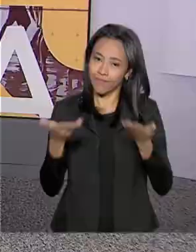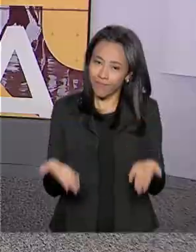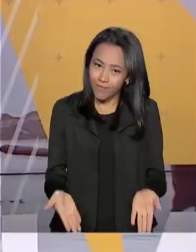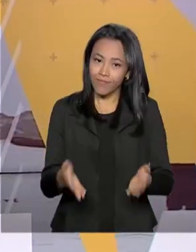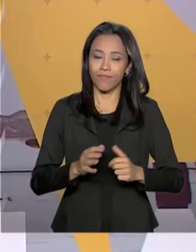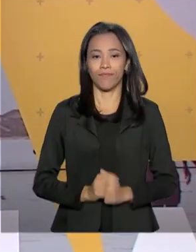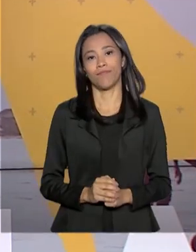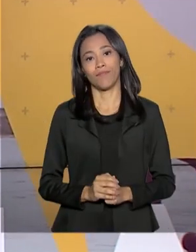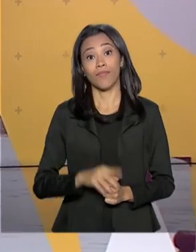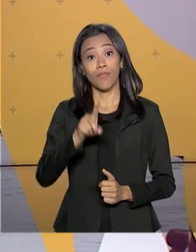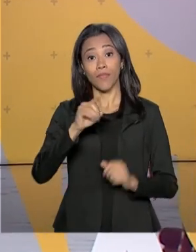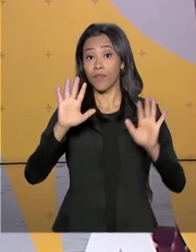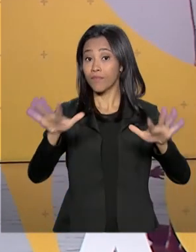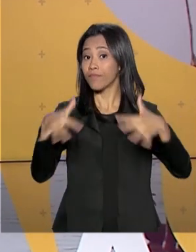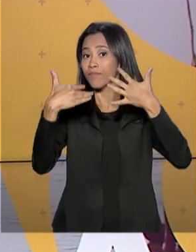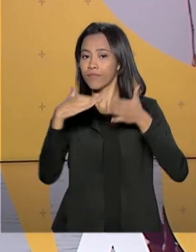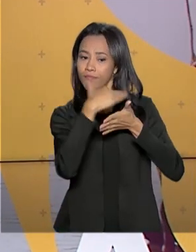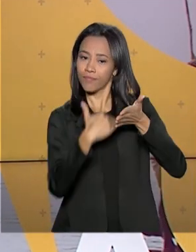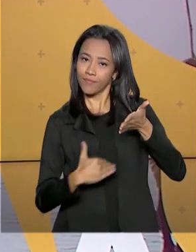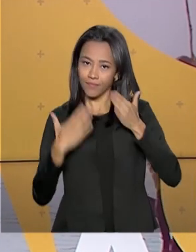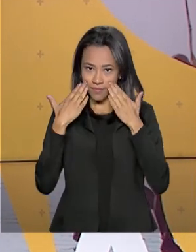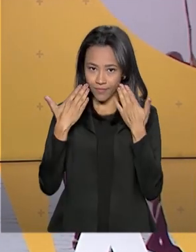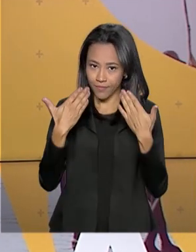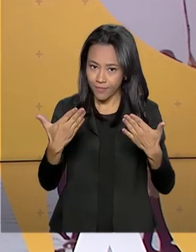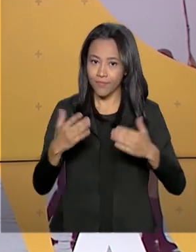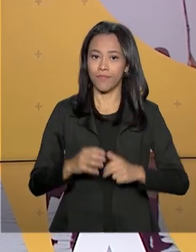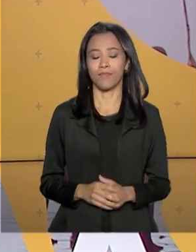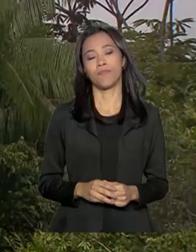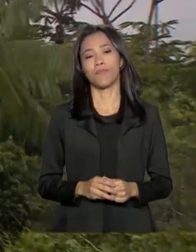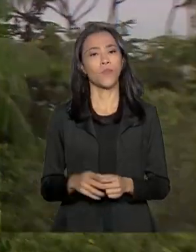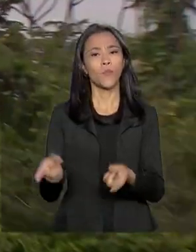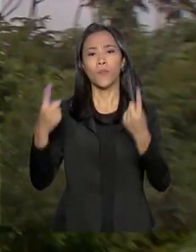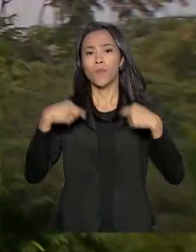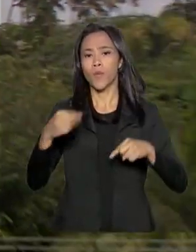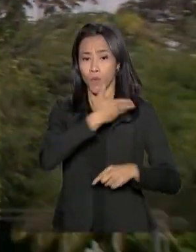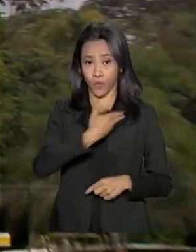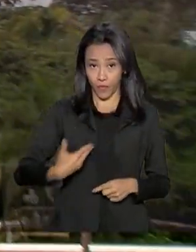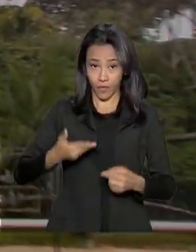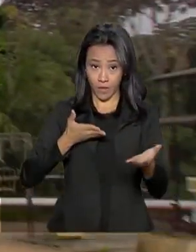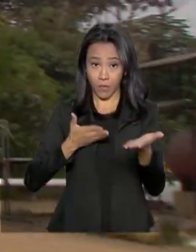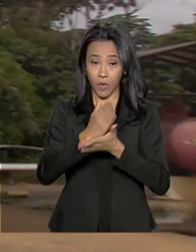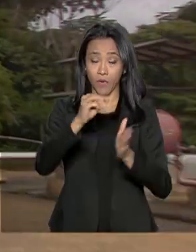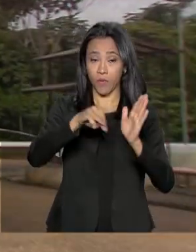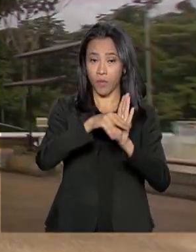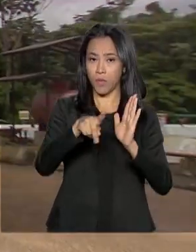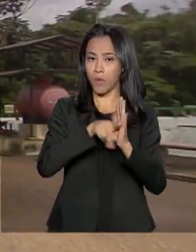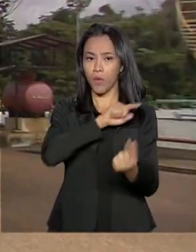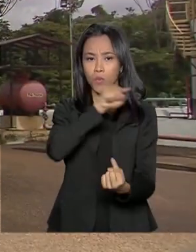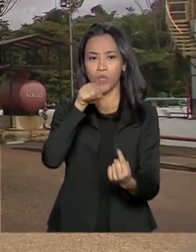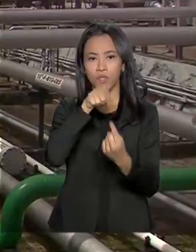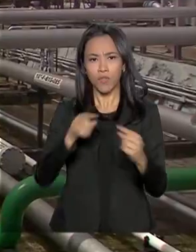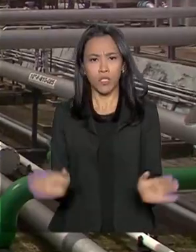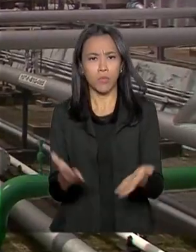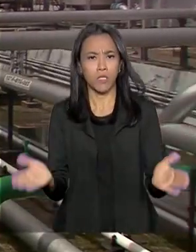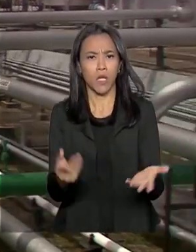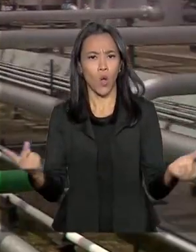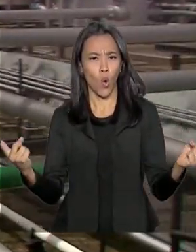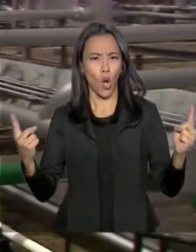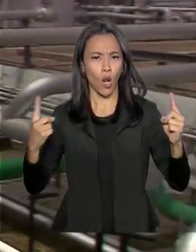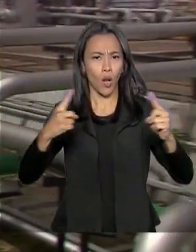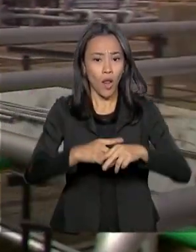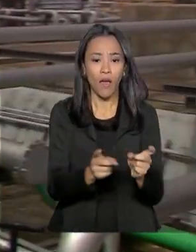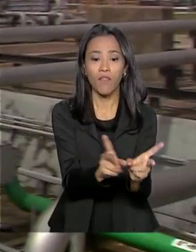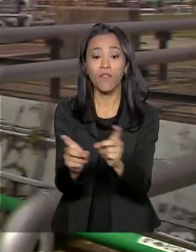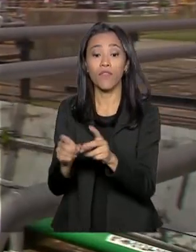em Dia. Confira os destaques desta edição. Governo aprova medida para estimular a concorrência no mercado